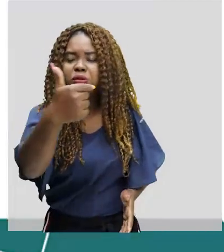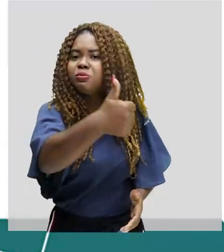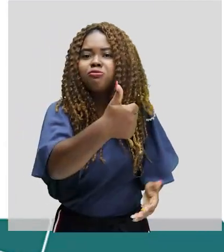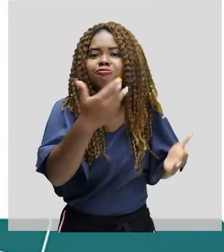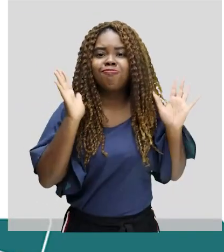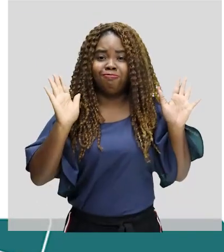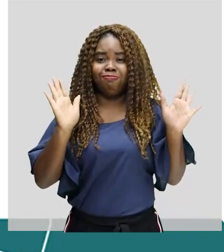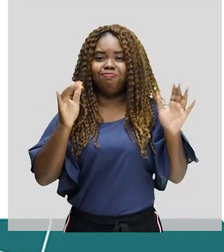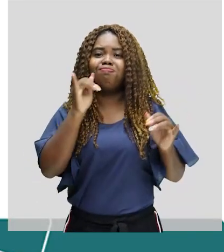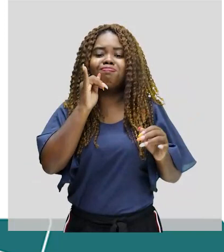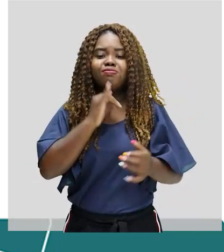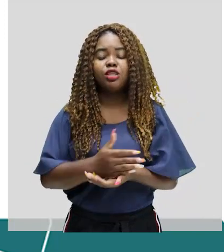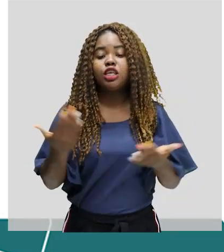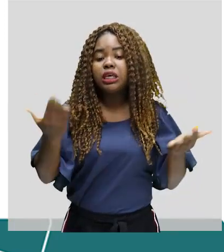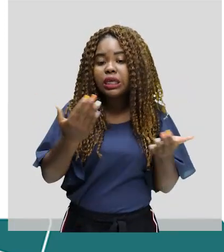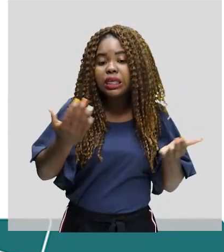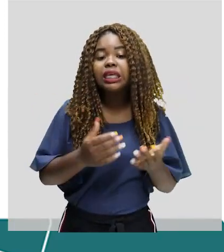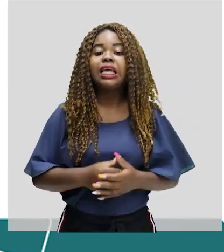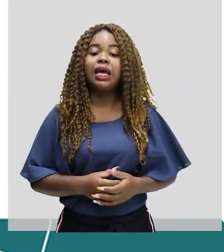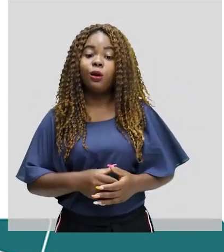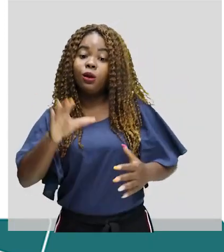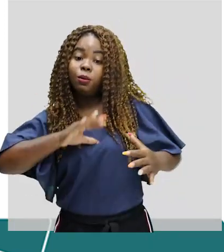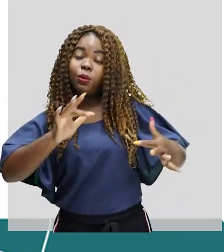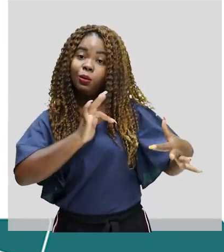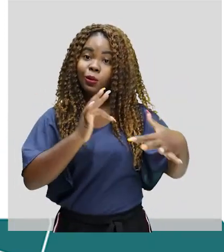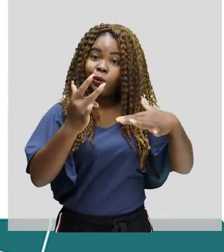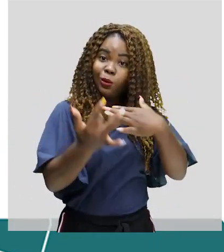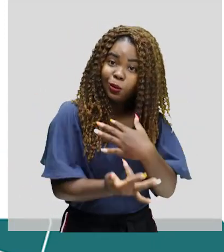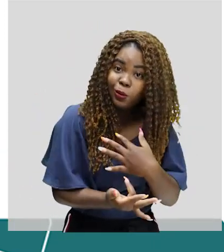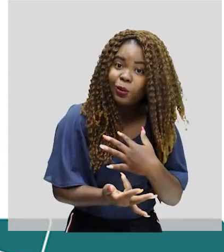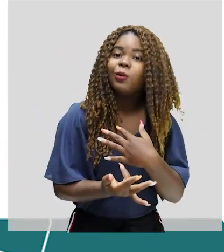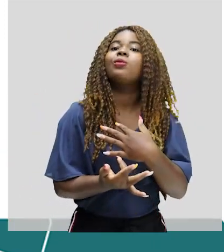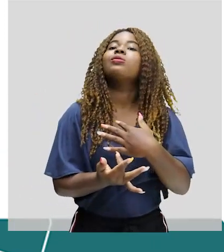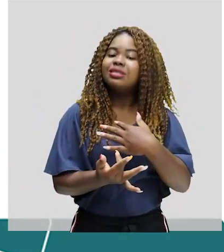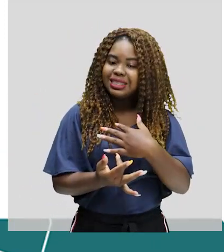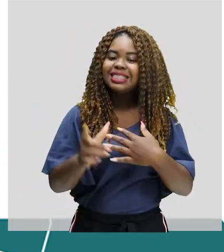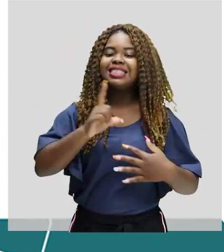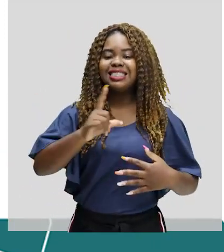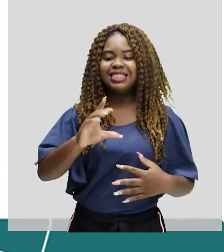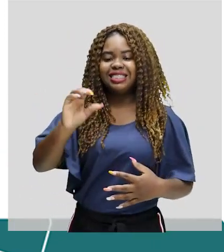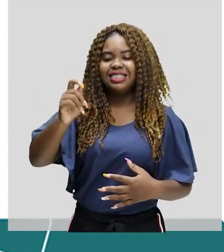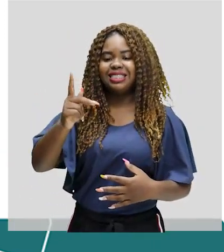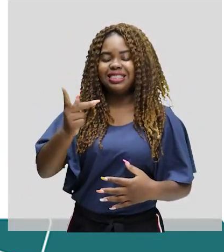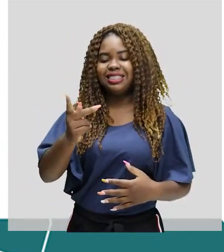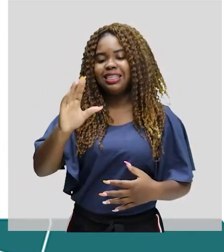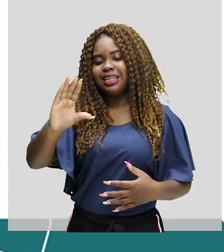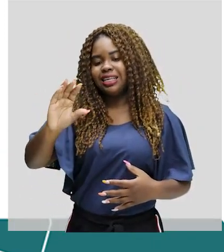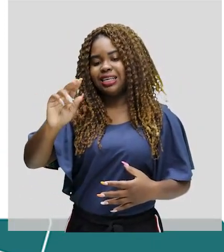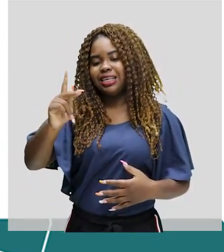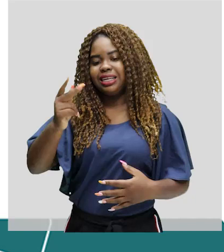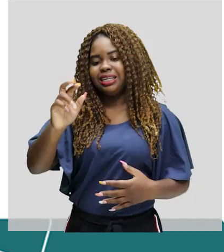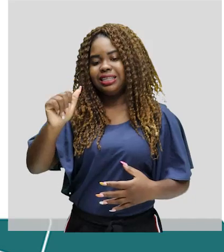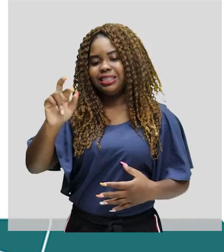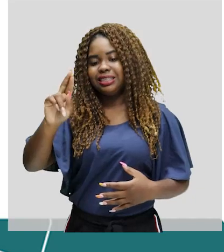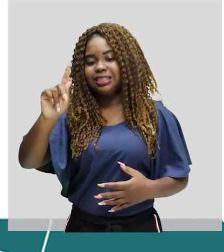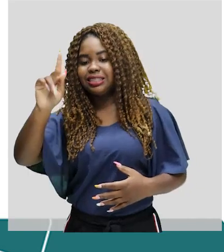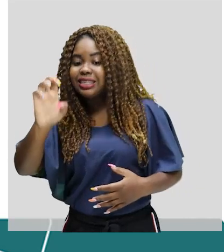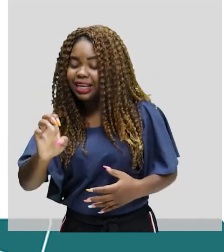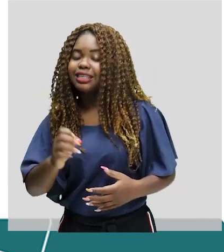Então, agora, no nosso momento português nas redes, vamos ver aqui uma charge que trata sobre